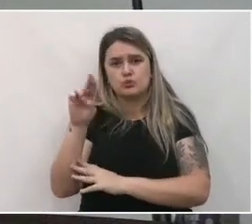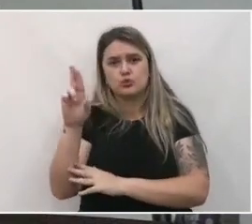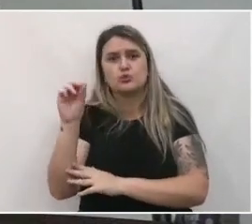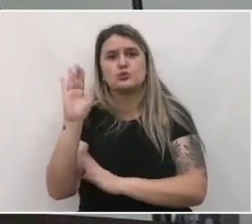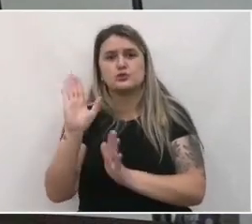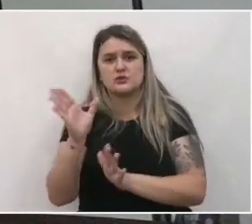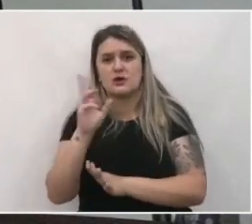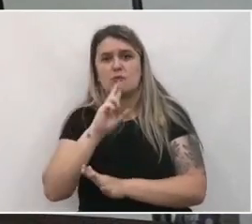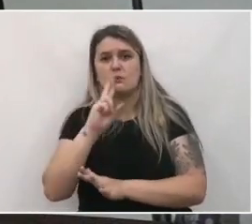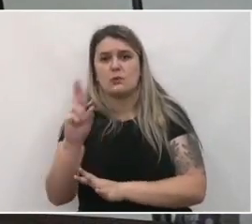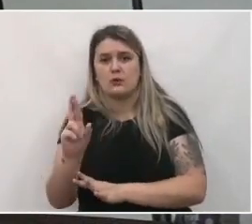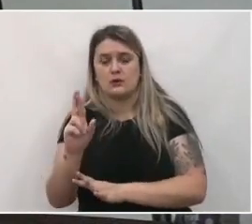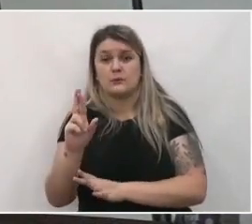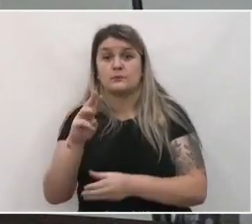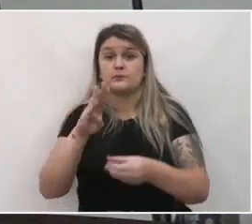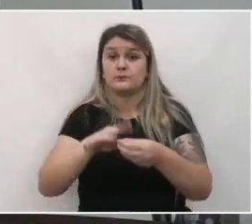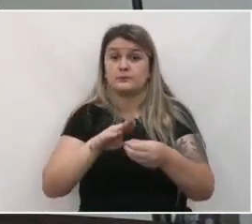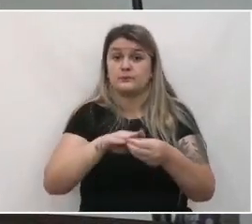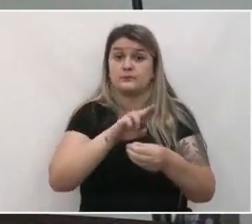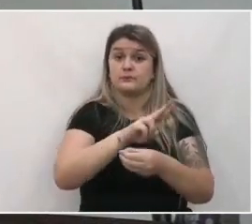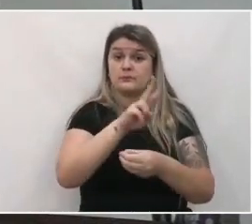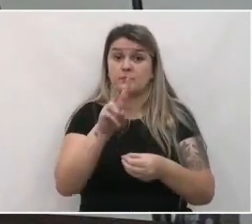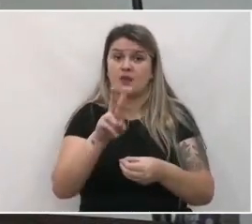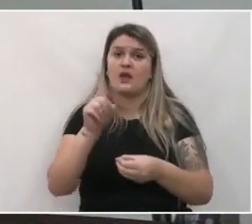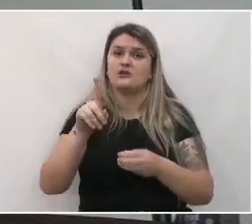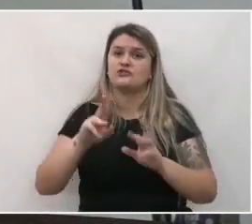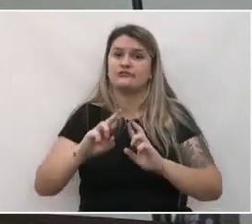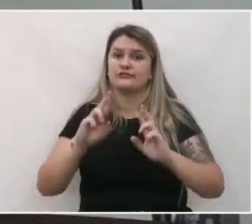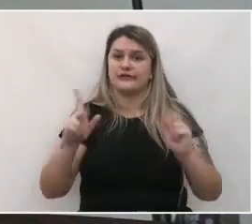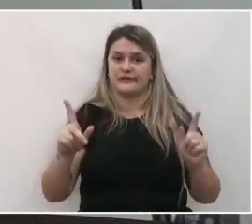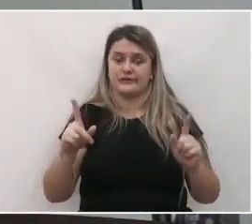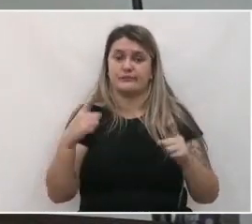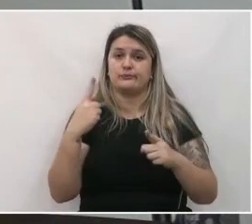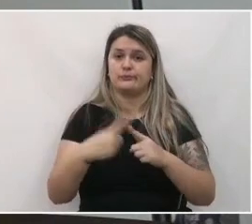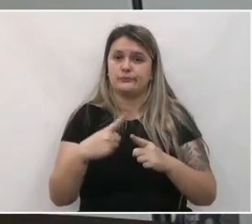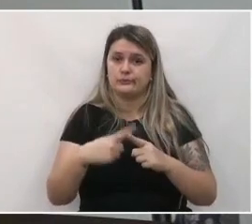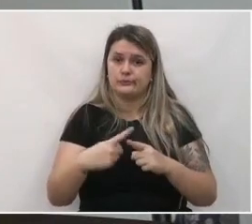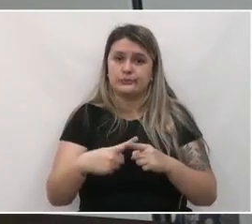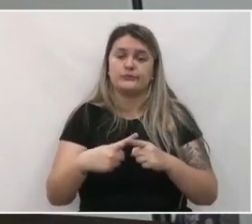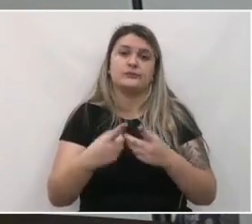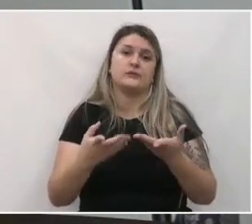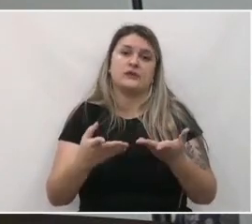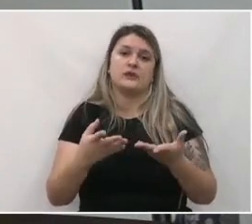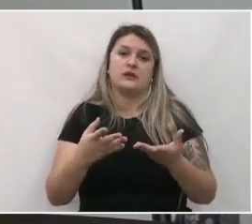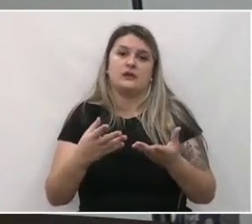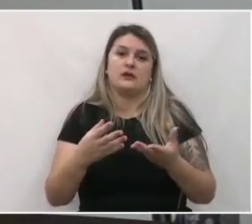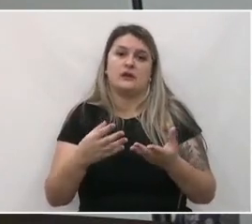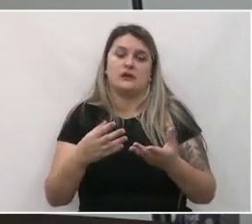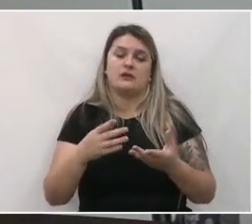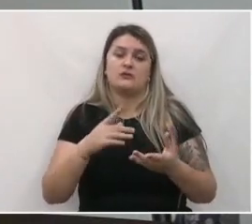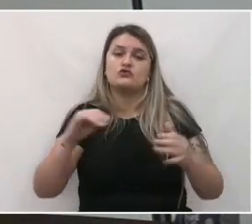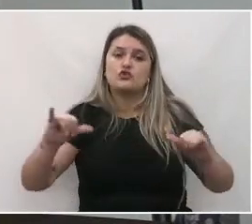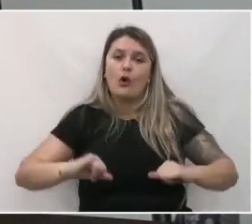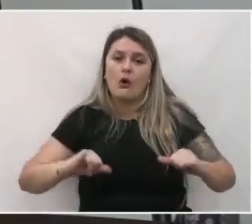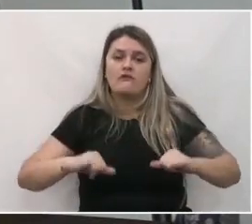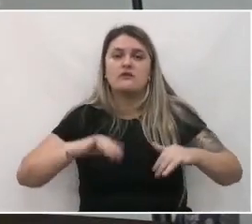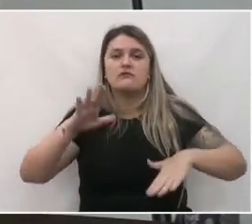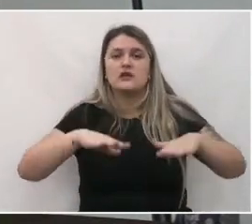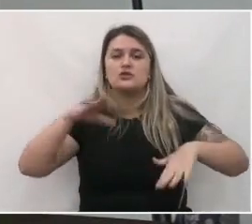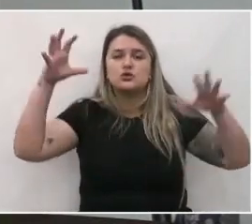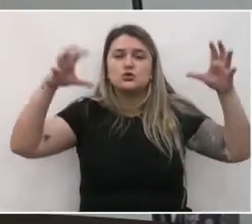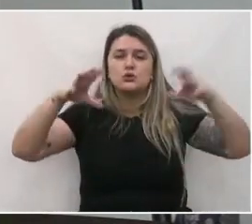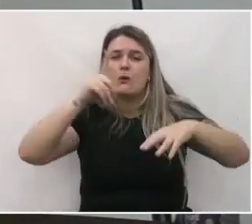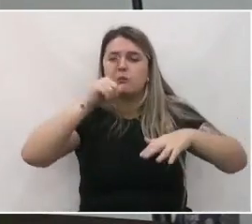anteriormente. A União da Vitória é muito peculiar, ela sofre muito com questões de cheias e o